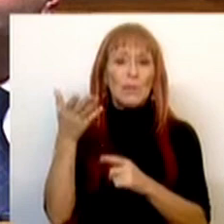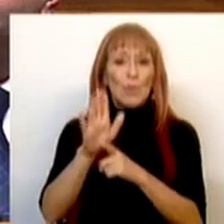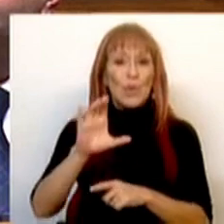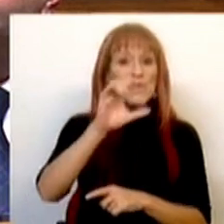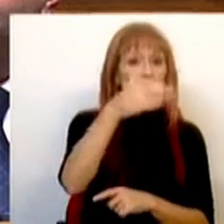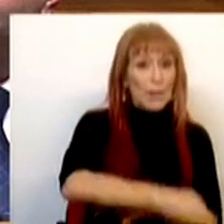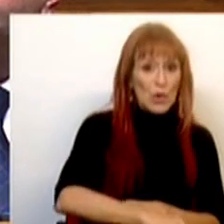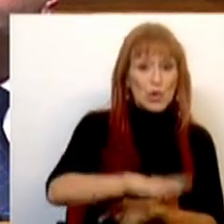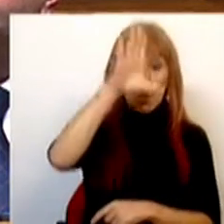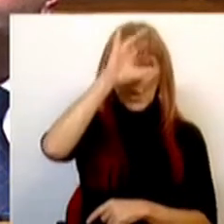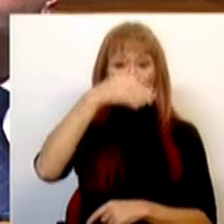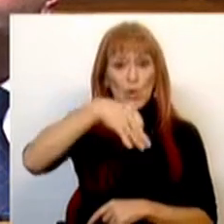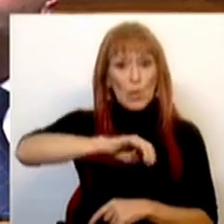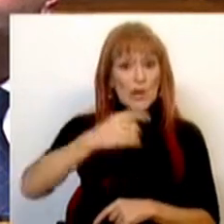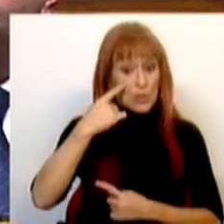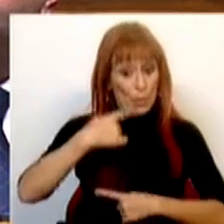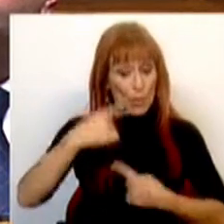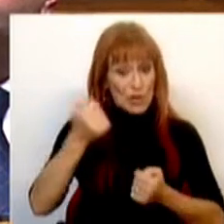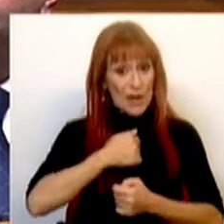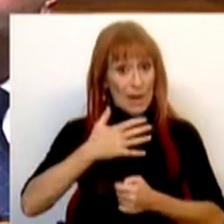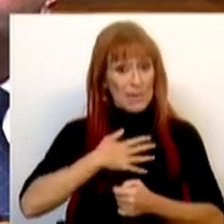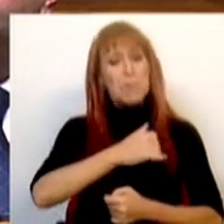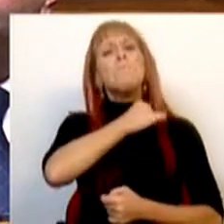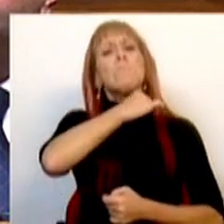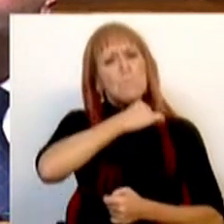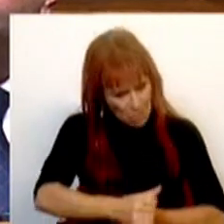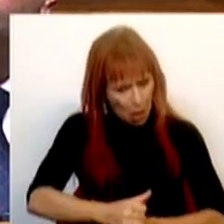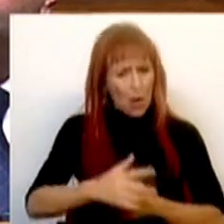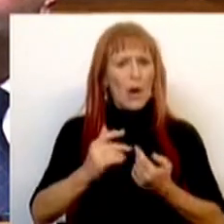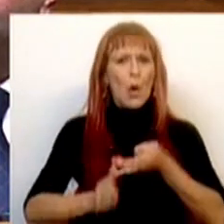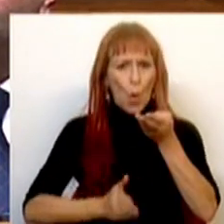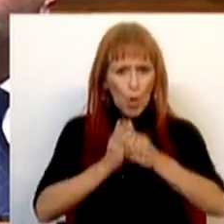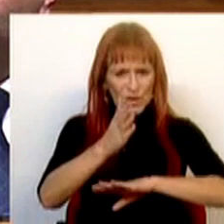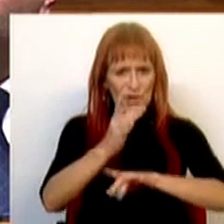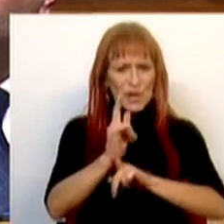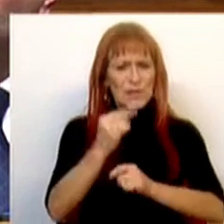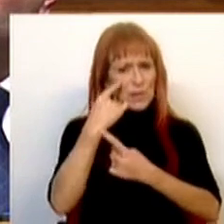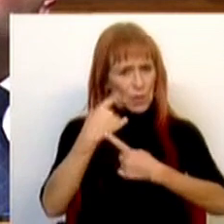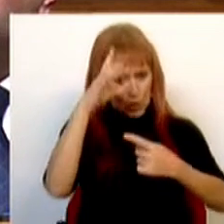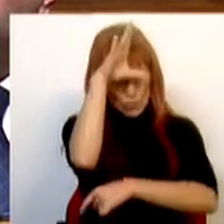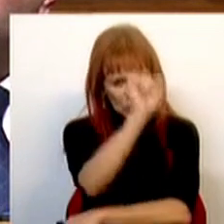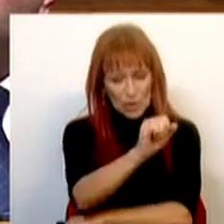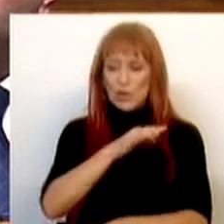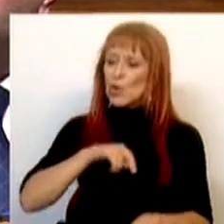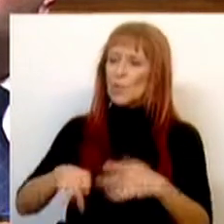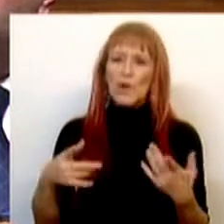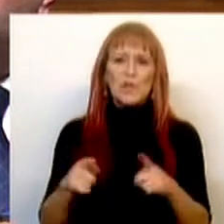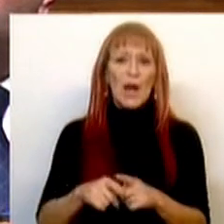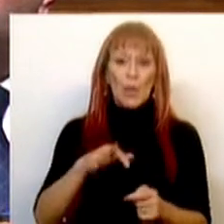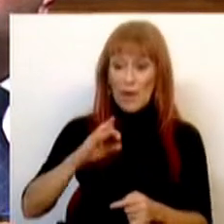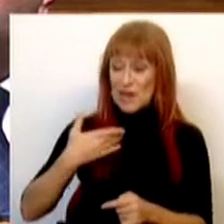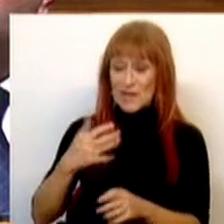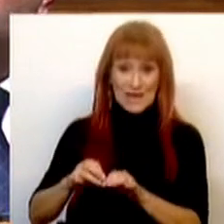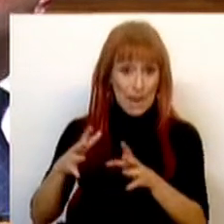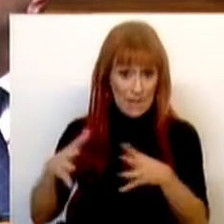da CP, que o Governo do Partido Socialista demonstrou que é uma empresa viável e que deve continuar a ser pública. Portanto, Sr. Deputado, ao PSD,